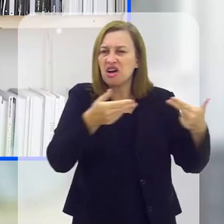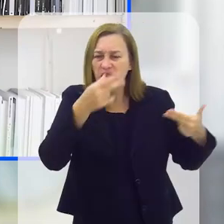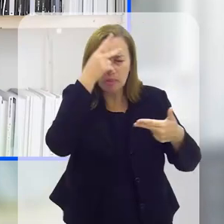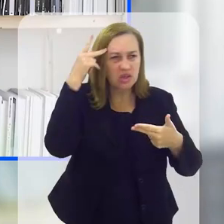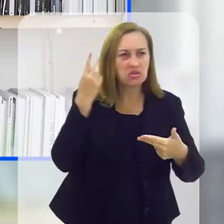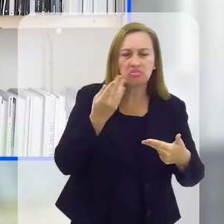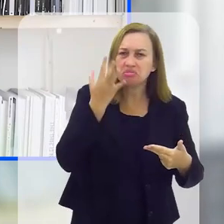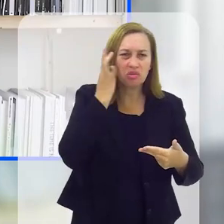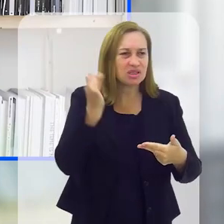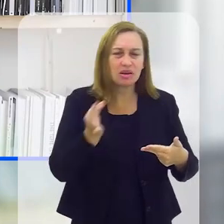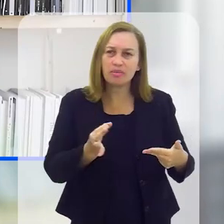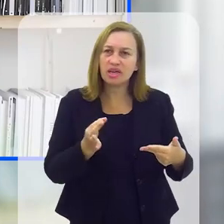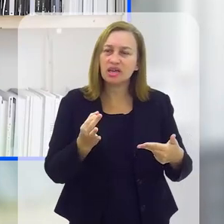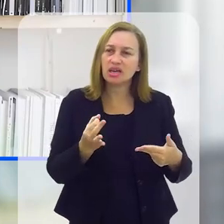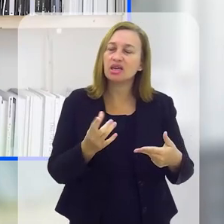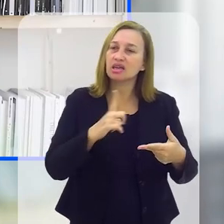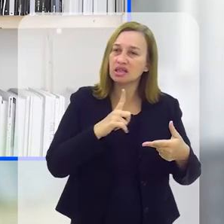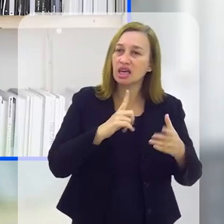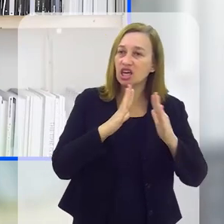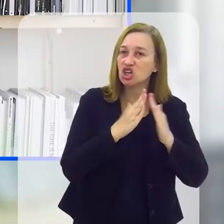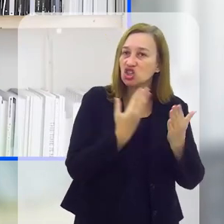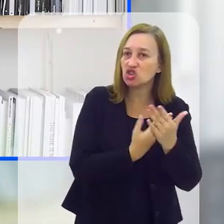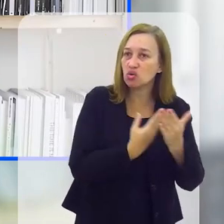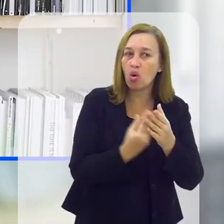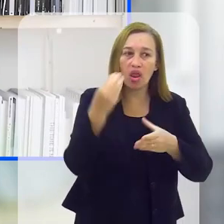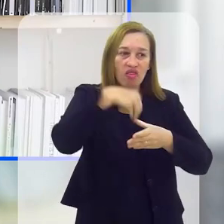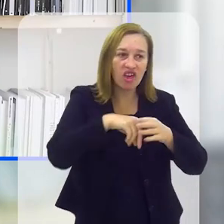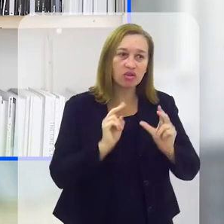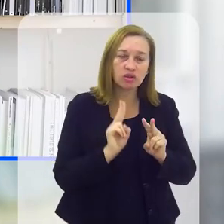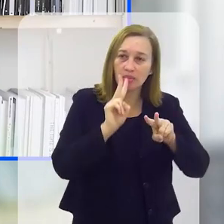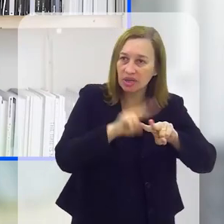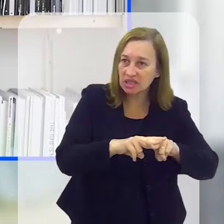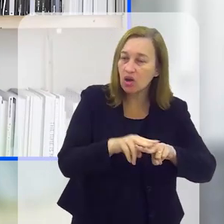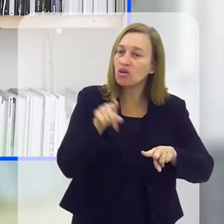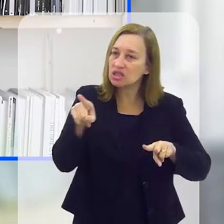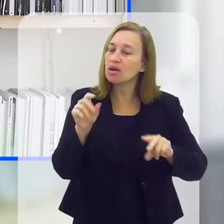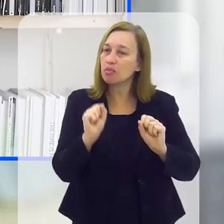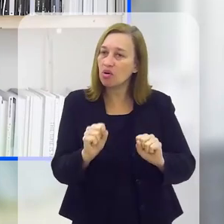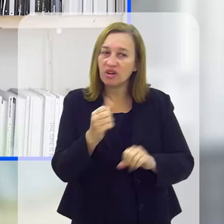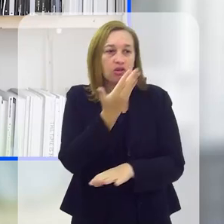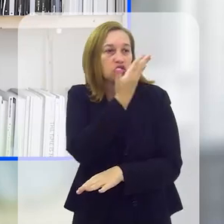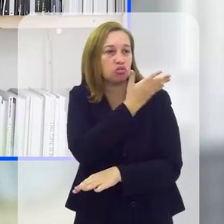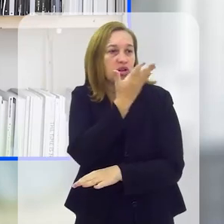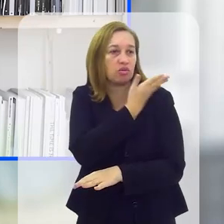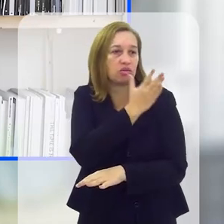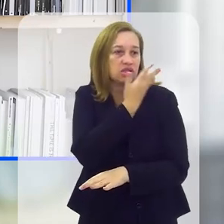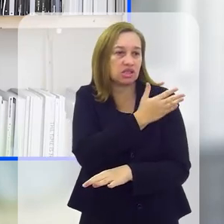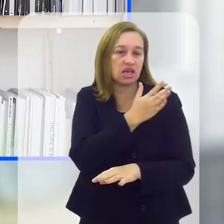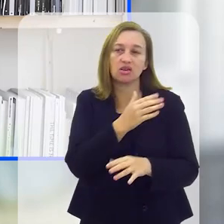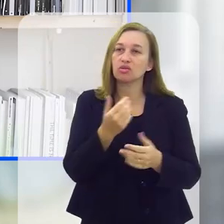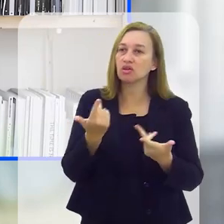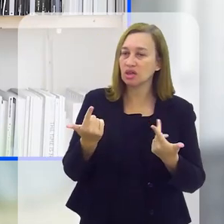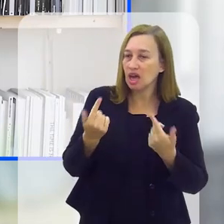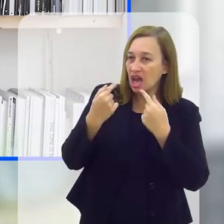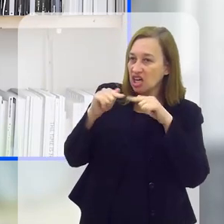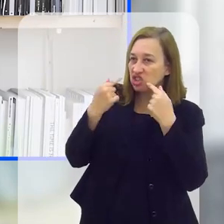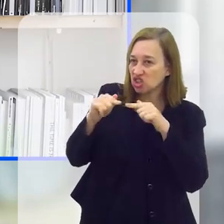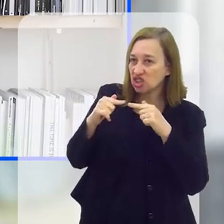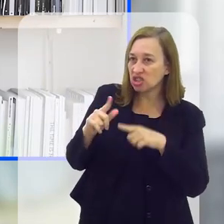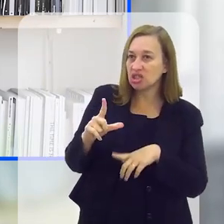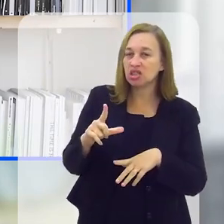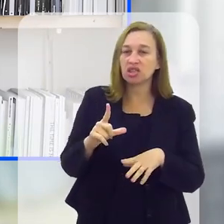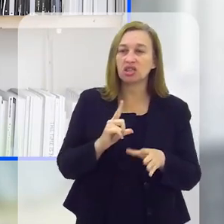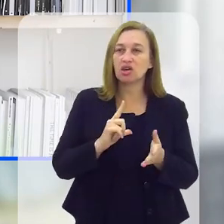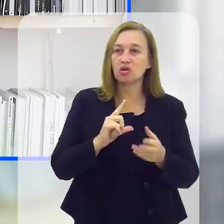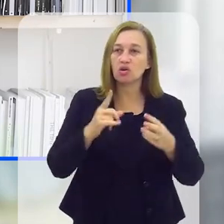dentro de presídio. A senhora poderia falar sobre os preconceitos que a educação prisional, principalmente sobre as críticas de que os detentos